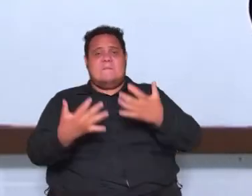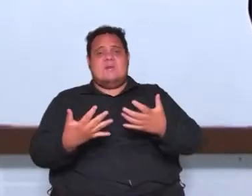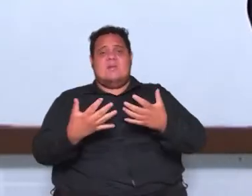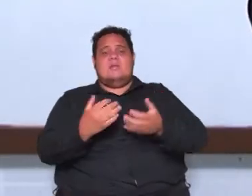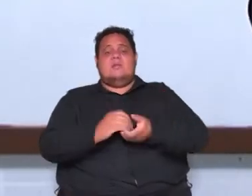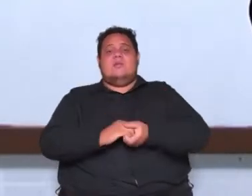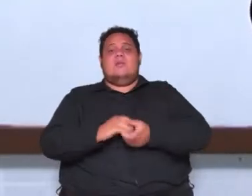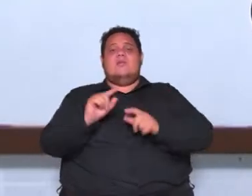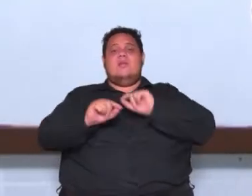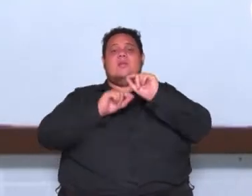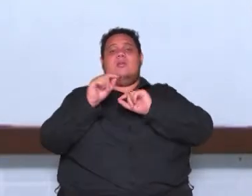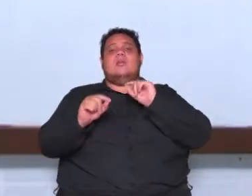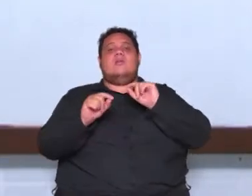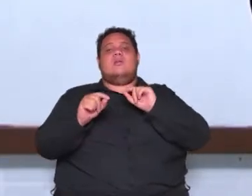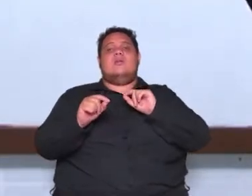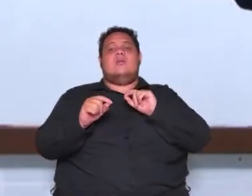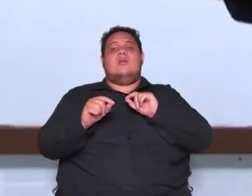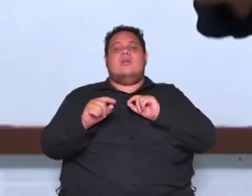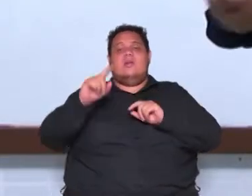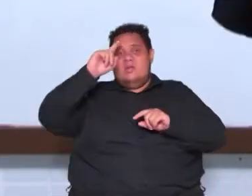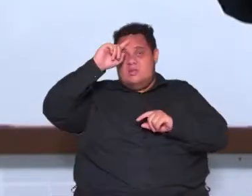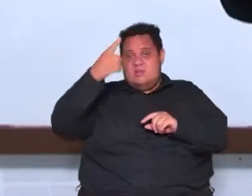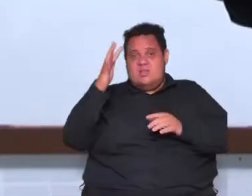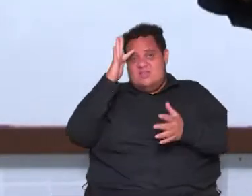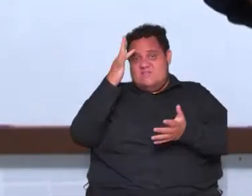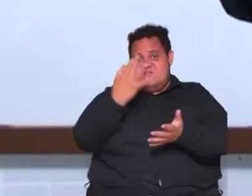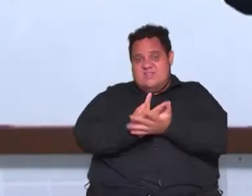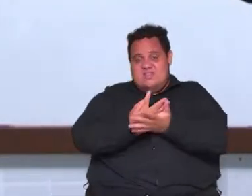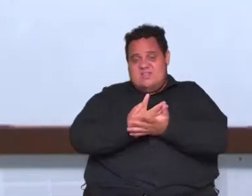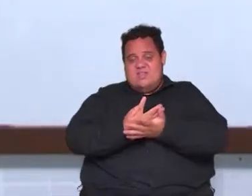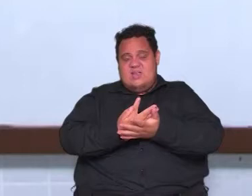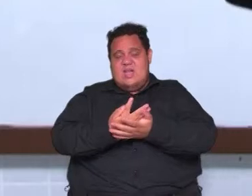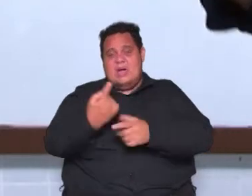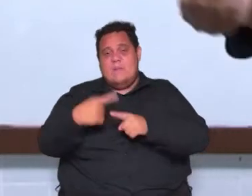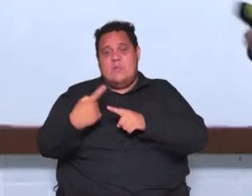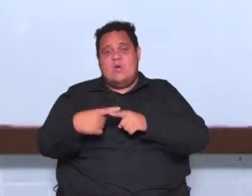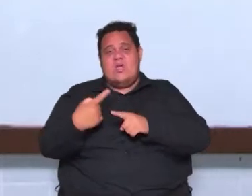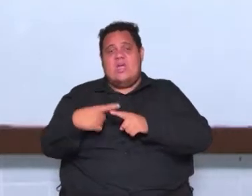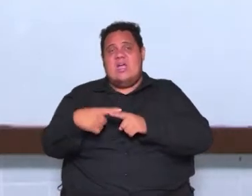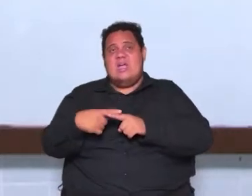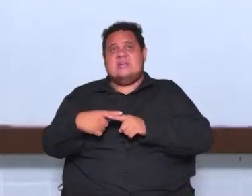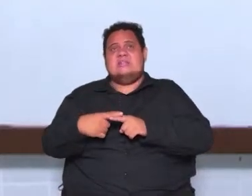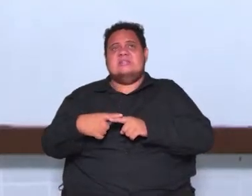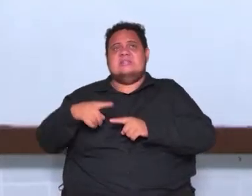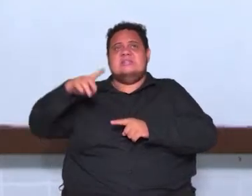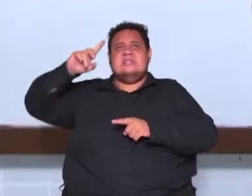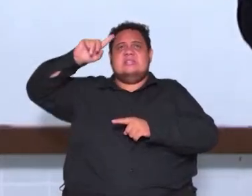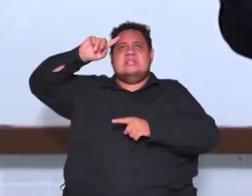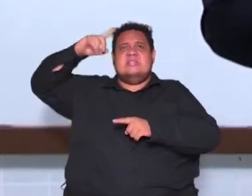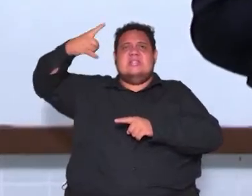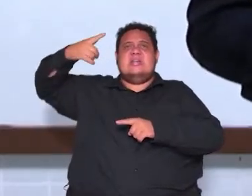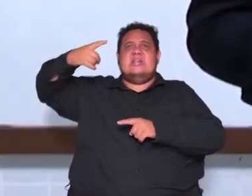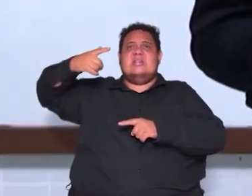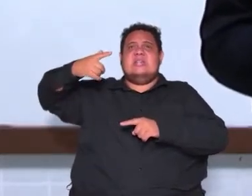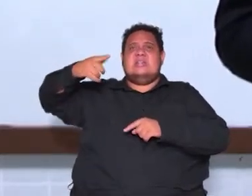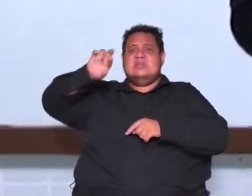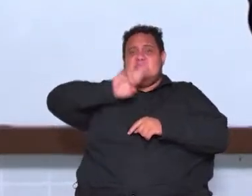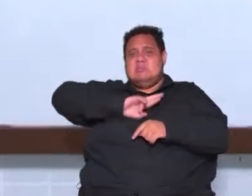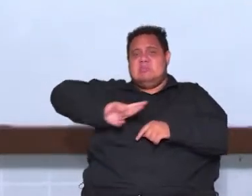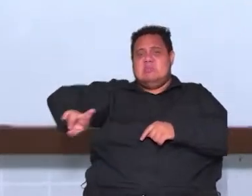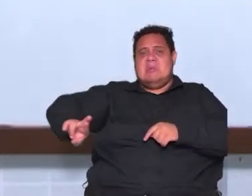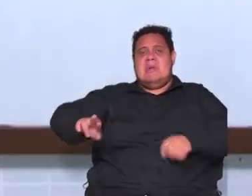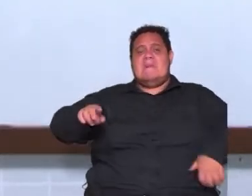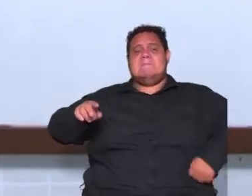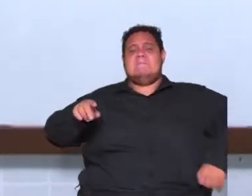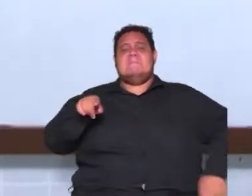simplesmente pela pela ideia da fé pela pela pela mística não de repente alguém perguntava o